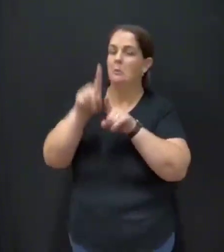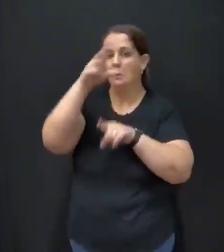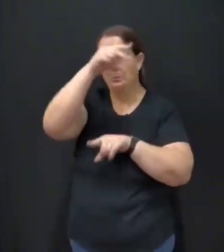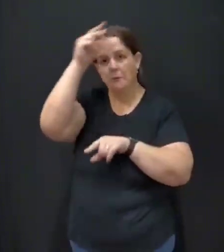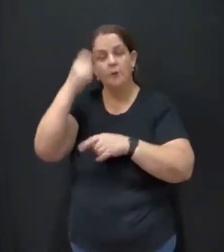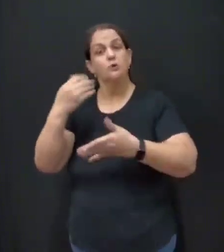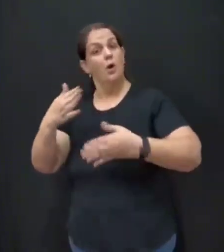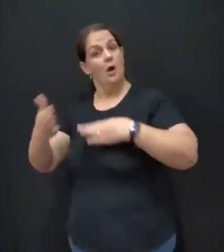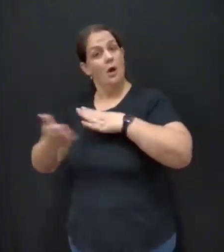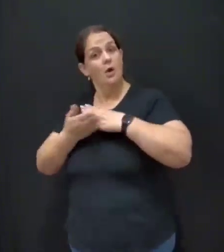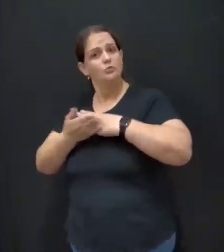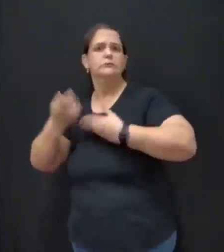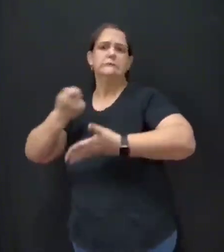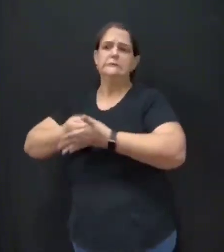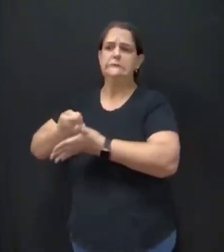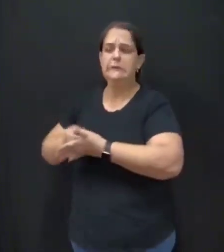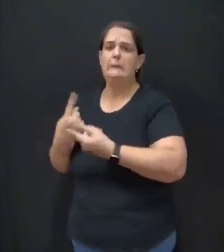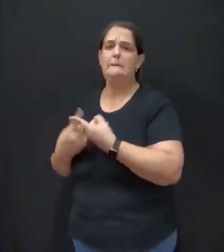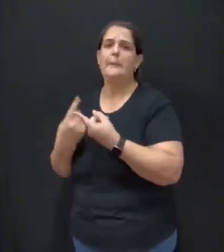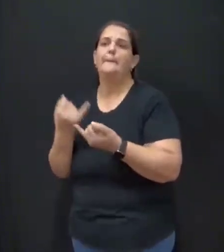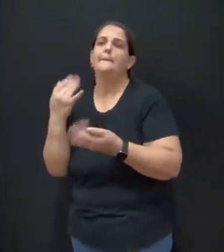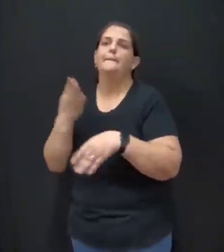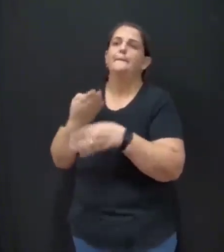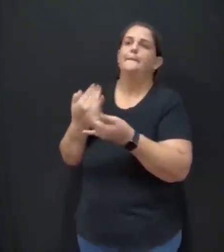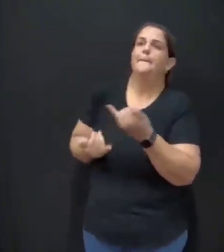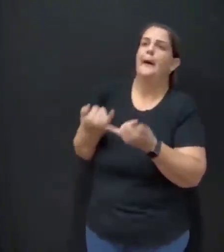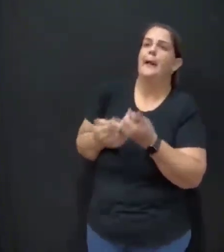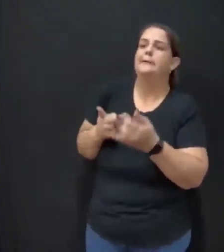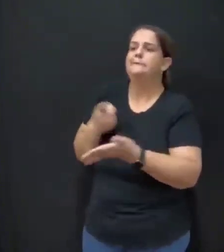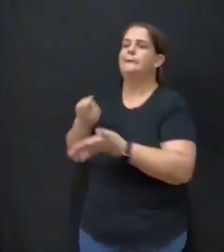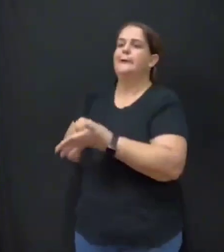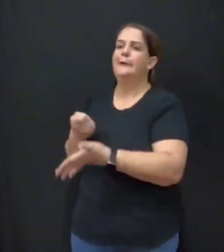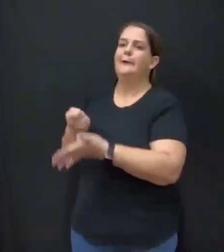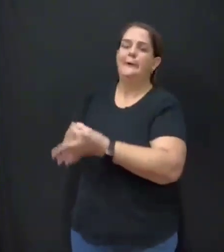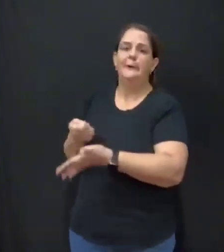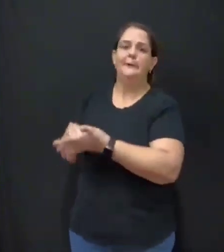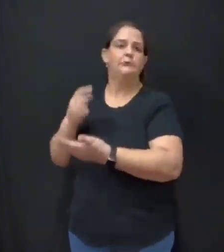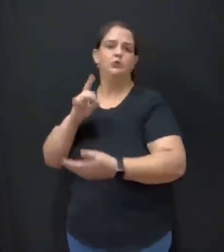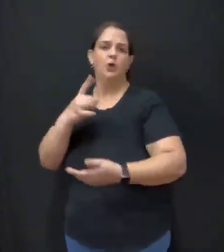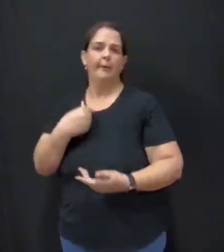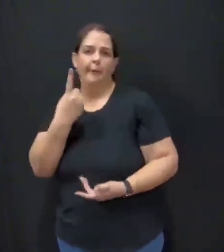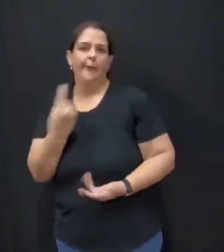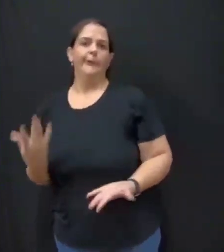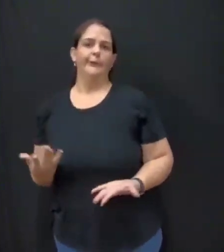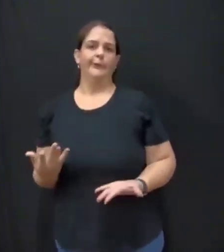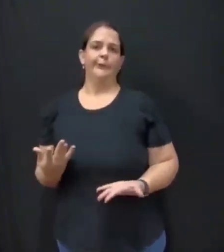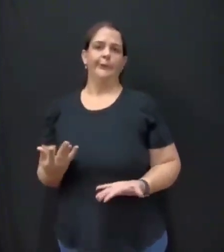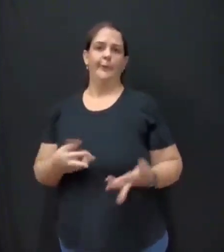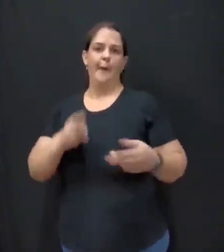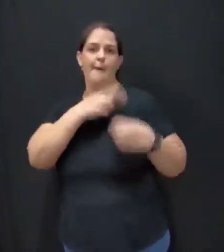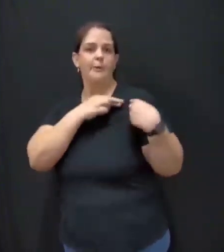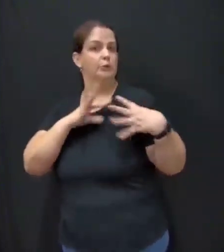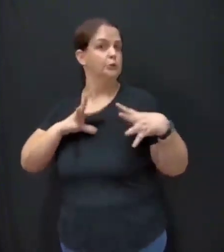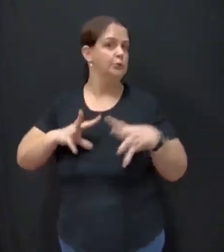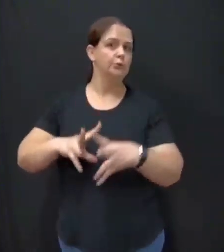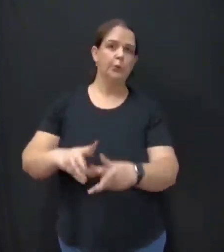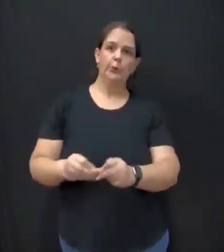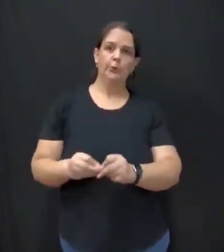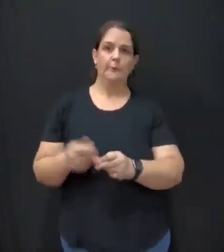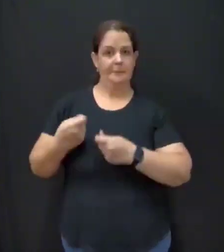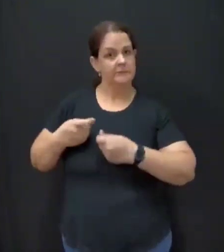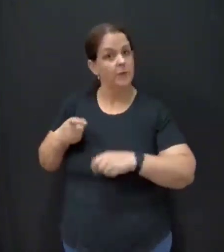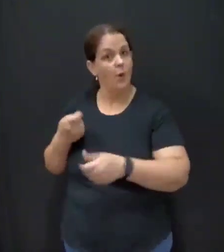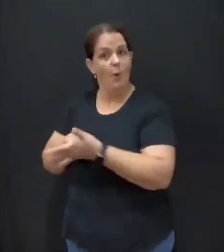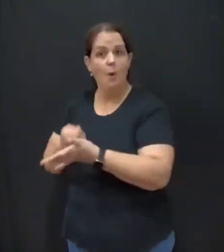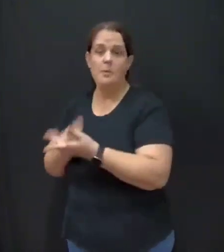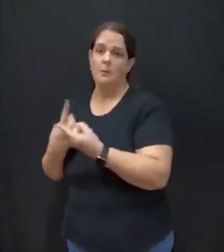cobrança, porque parece que só sou eu que vou lá pentelhar o Galina. Quando na verdade é a responsabilidade de todo mundo. Vamos lá, a gente tem que pegar e cobrar,